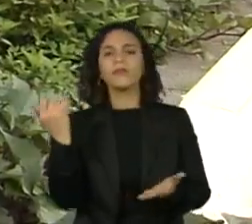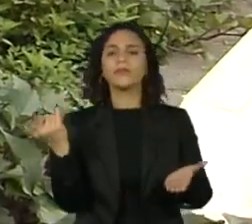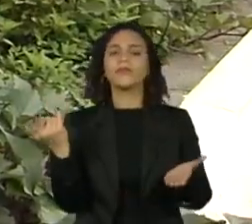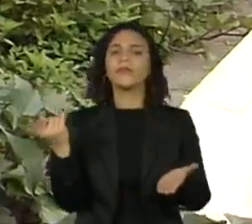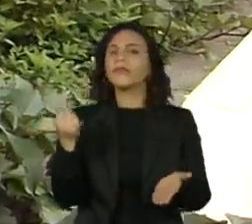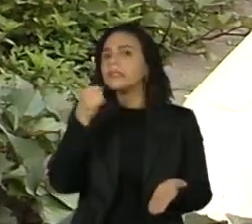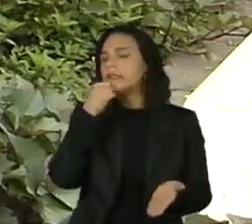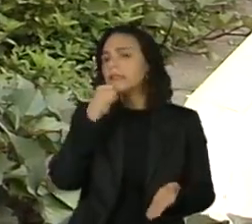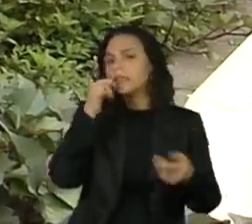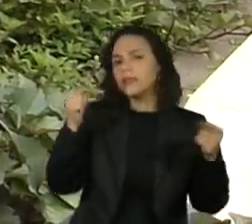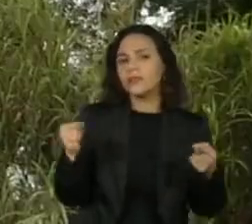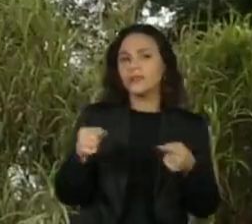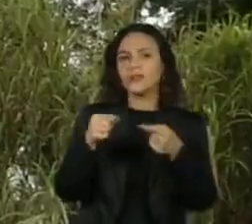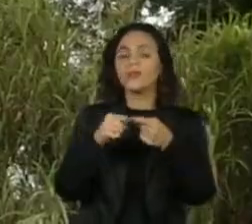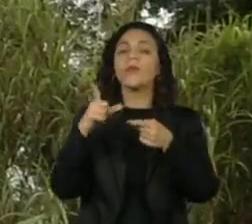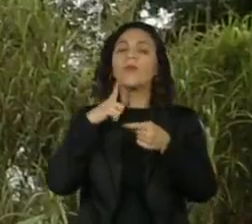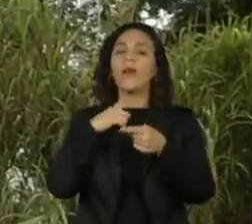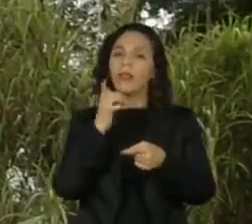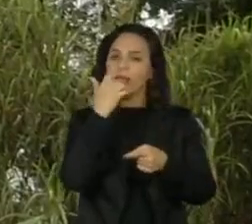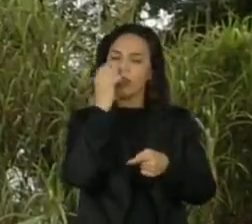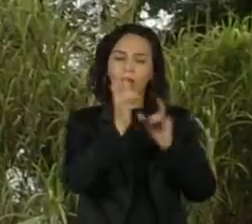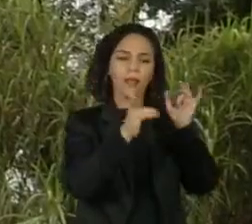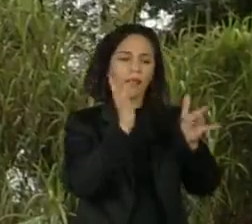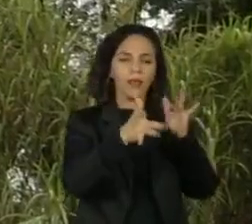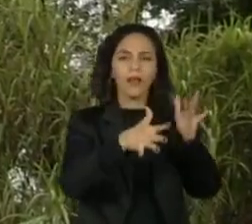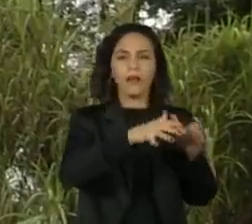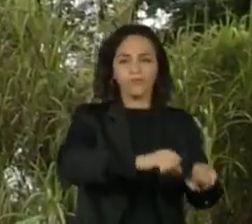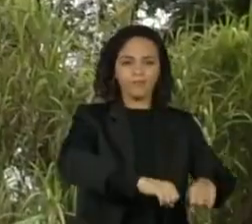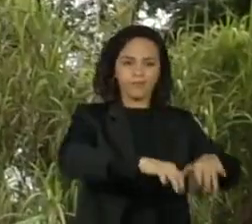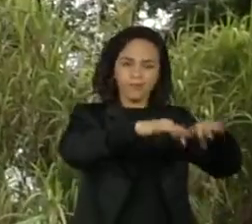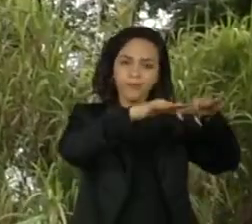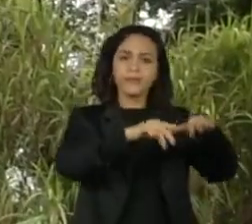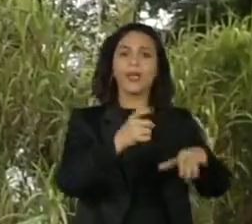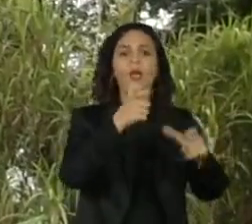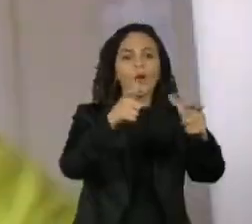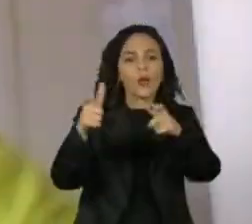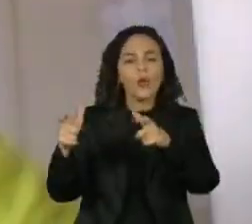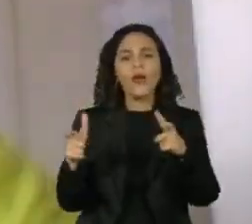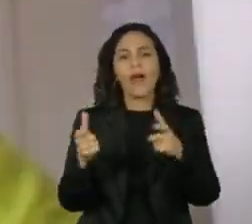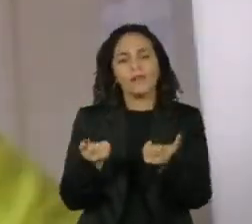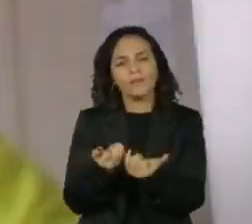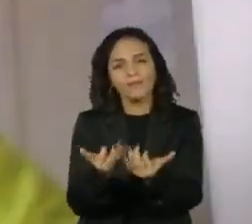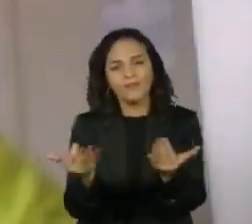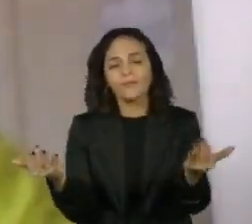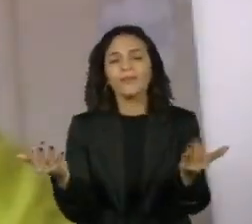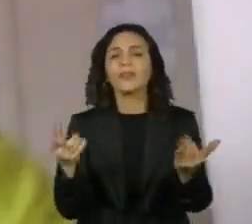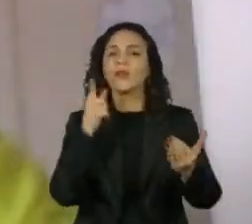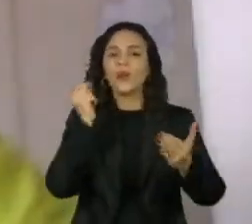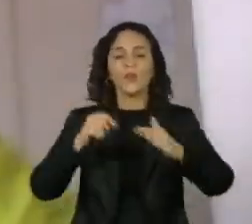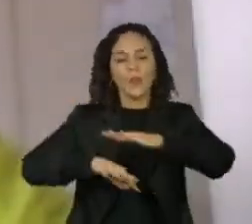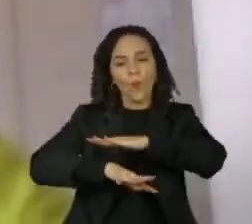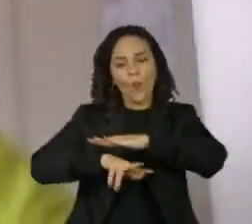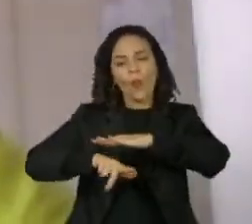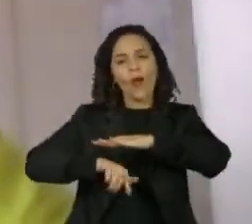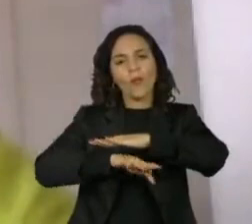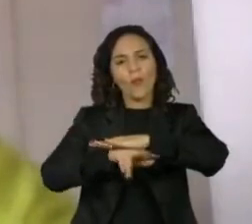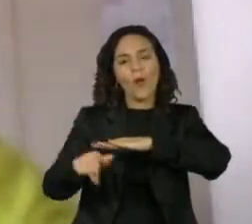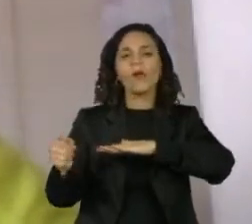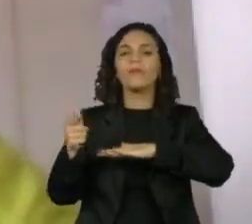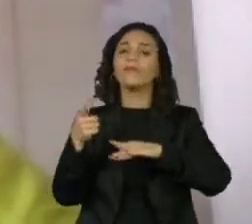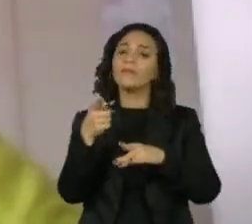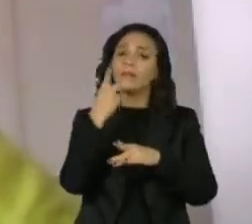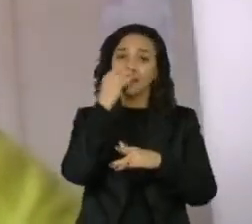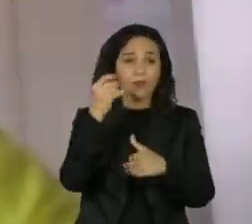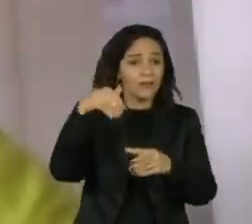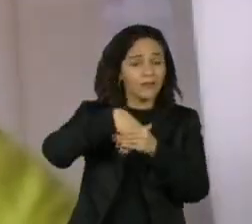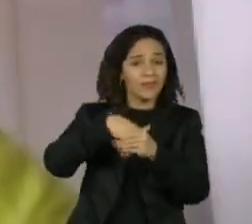exemplo, à questão de resíduos sólidos, áreas verdes, drenagem urbana. O atraso da eleição, claro, gera um vazio